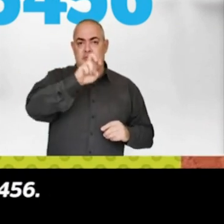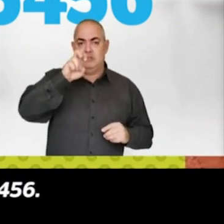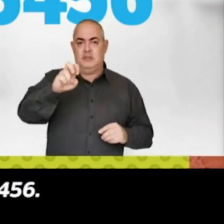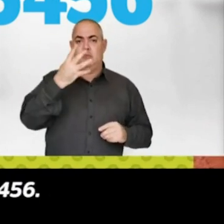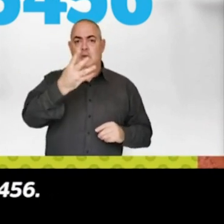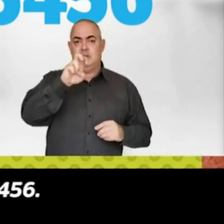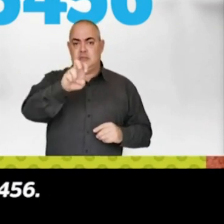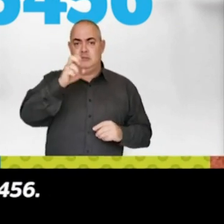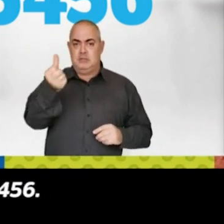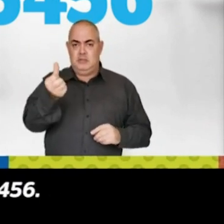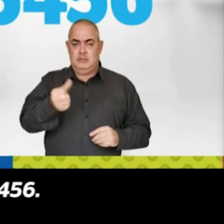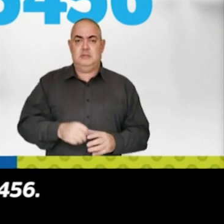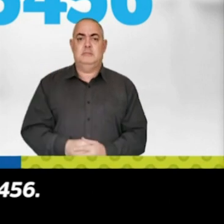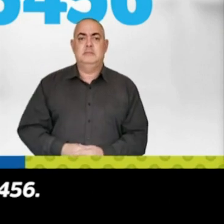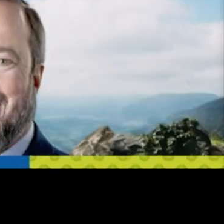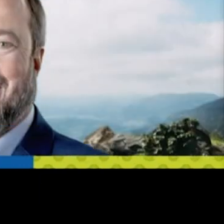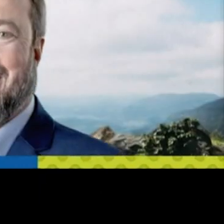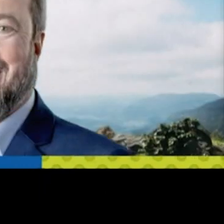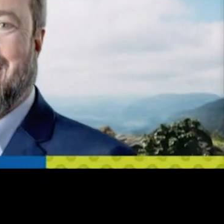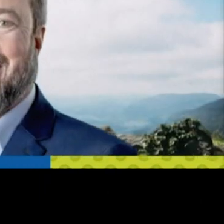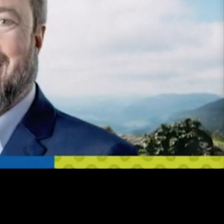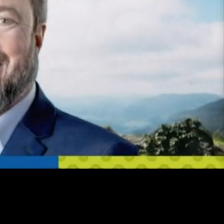55456.